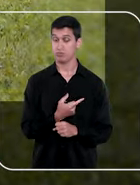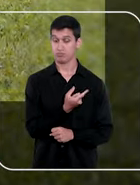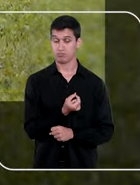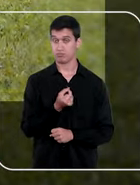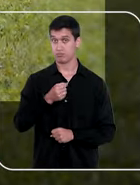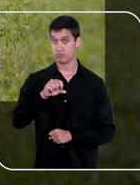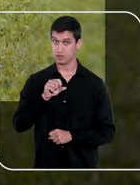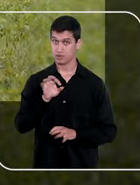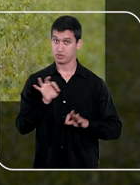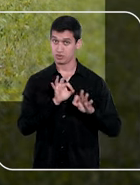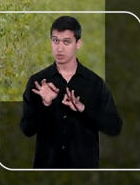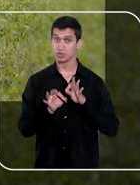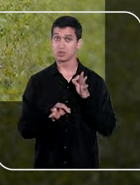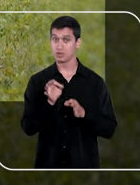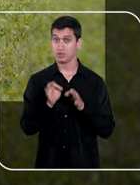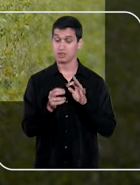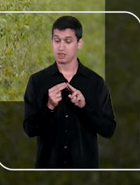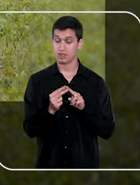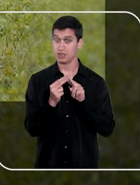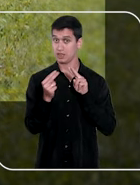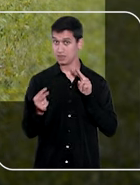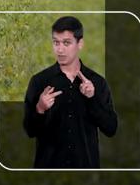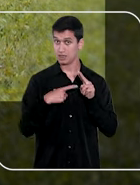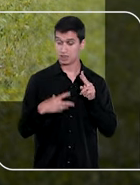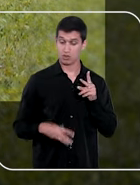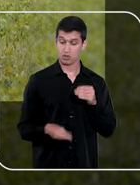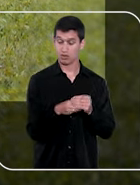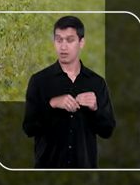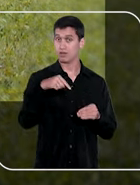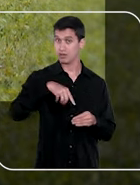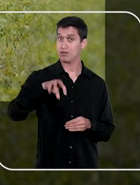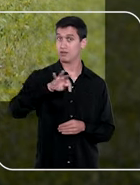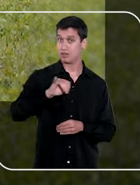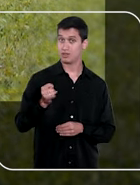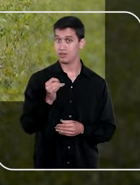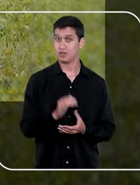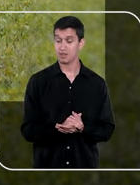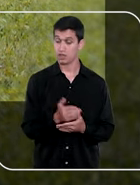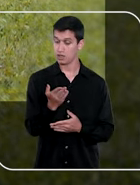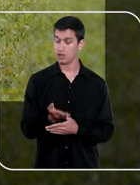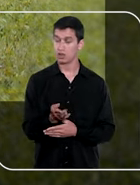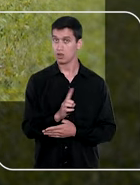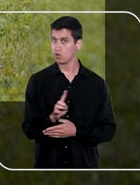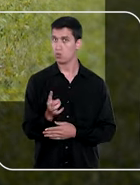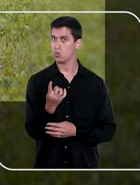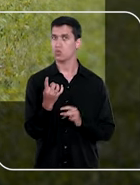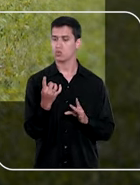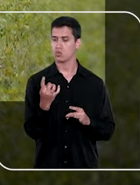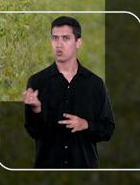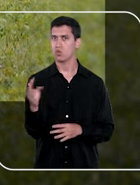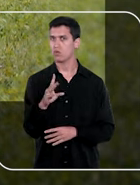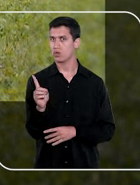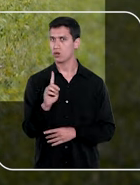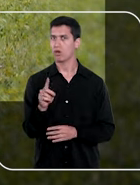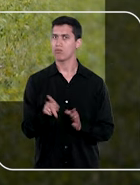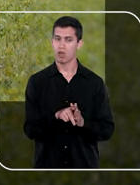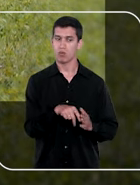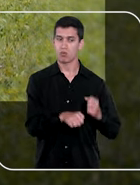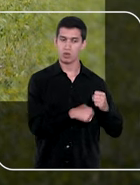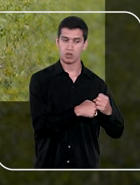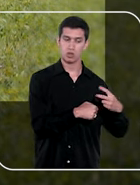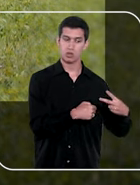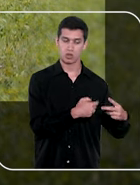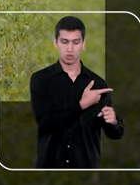o processo judicial eletrônico foi implementado no STJ. E essa não foi a única novidade do bienio